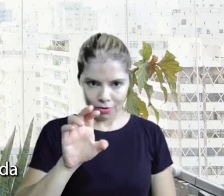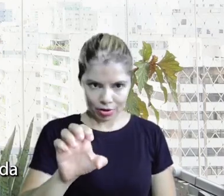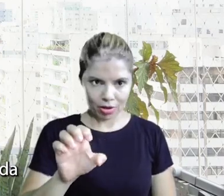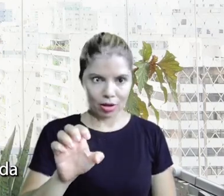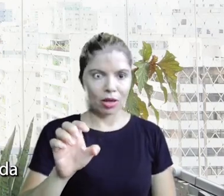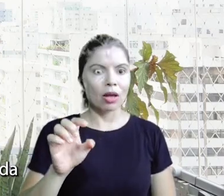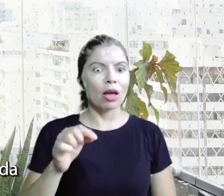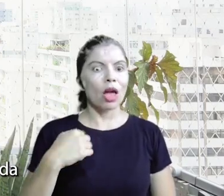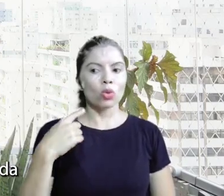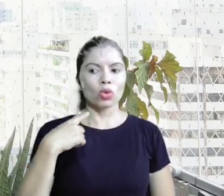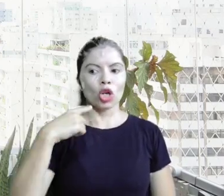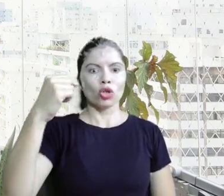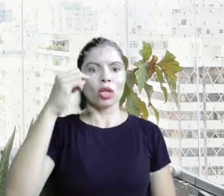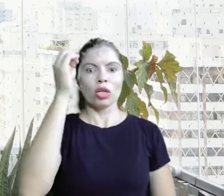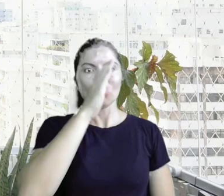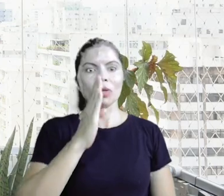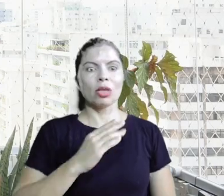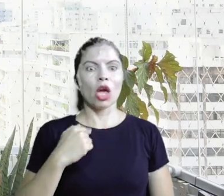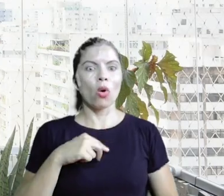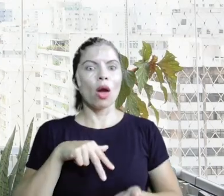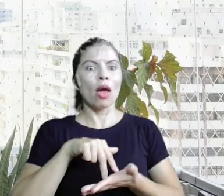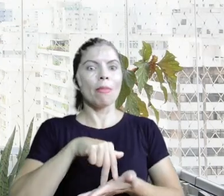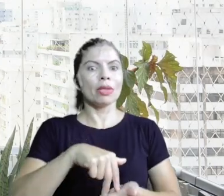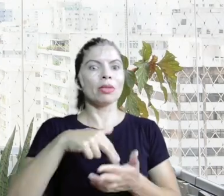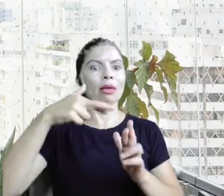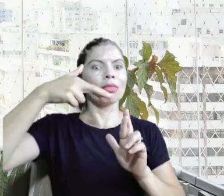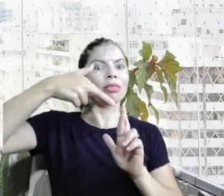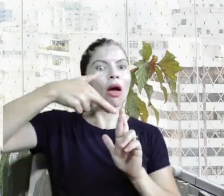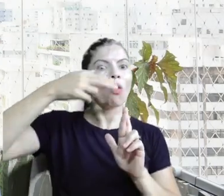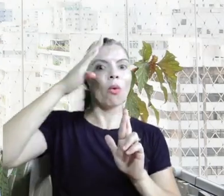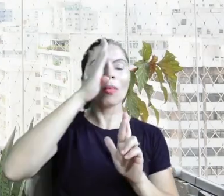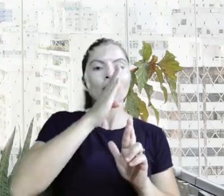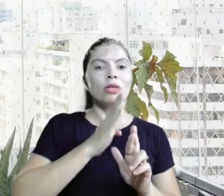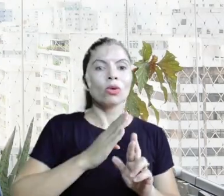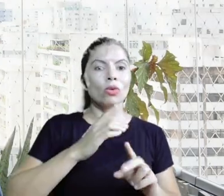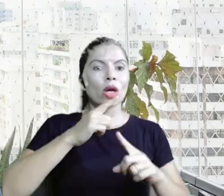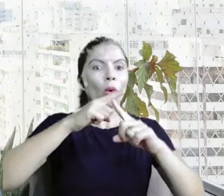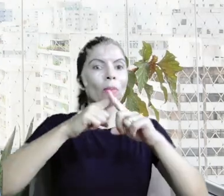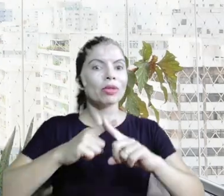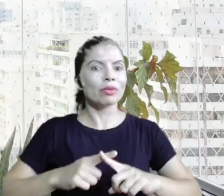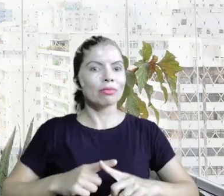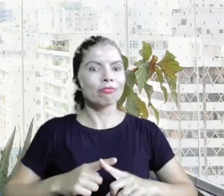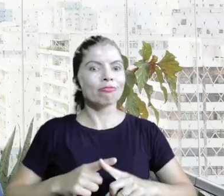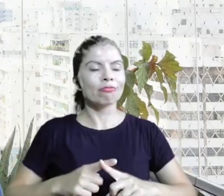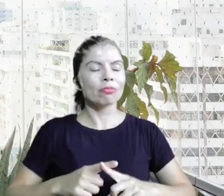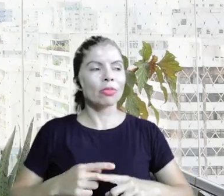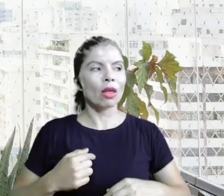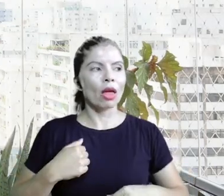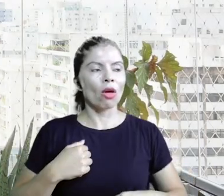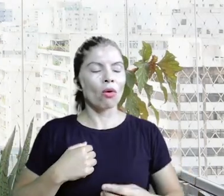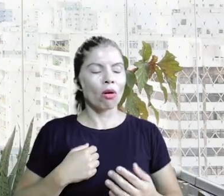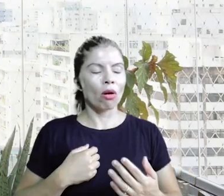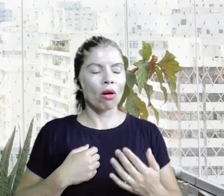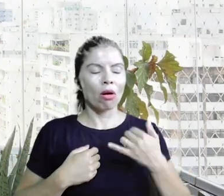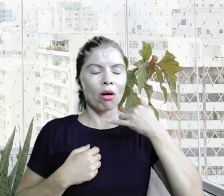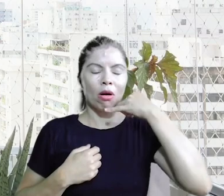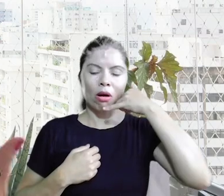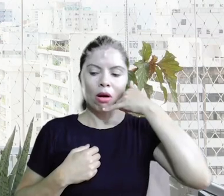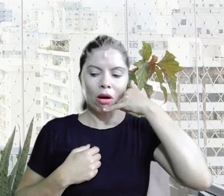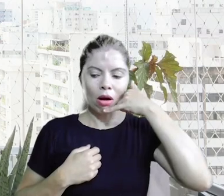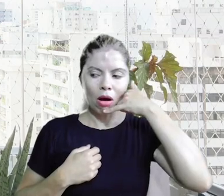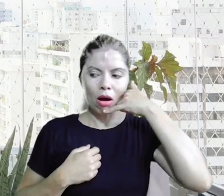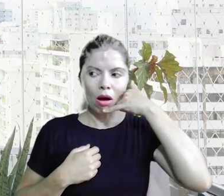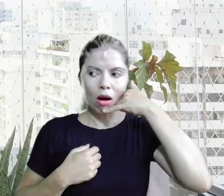selecionada no Brasil e eu ia representar o Brasil na competição global na Espanha e ali de repente